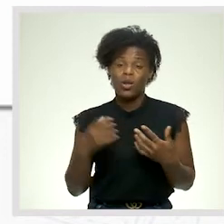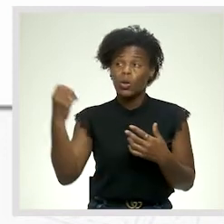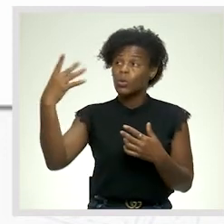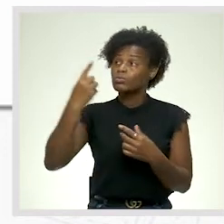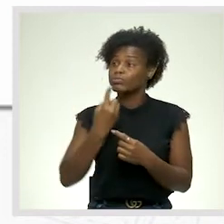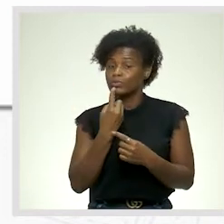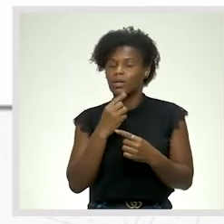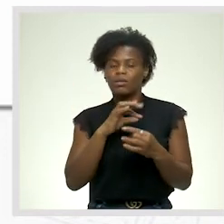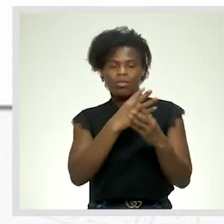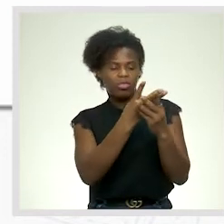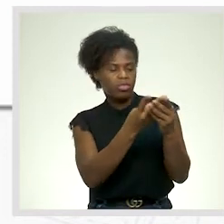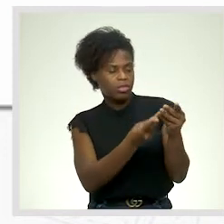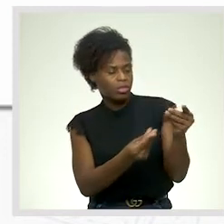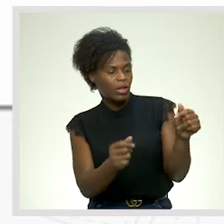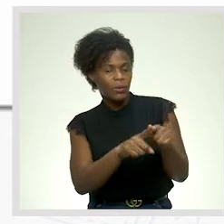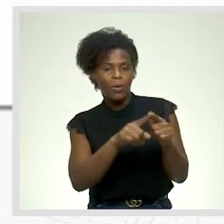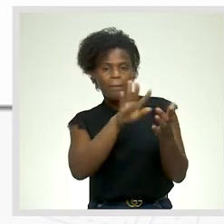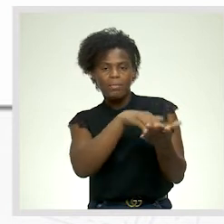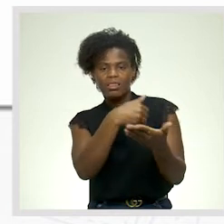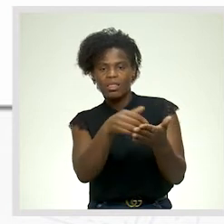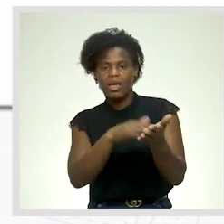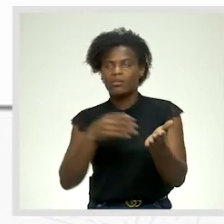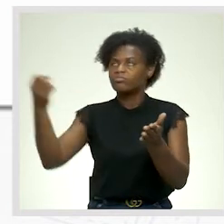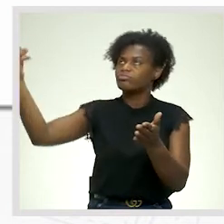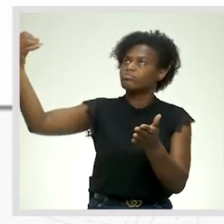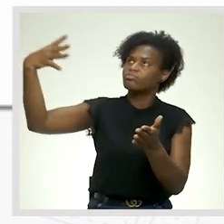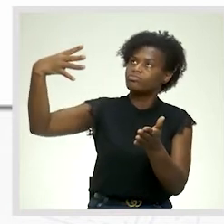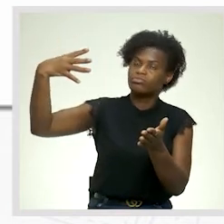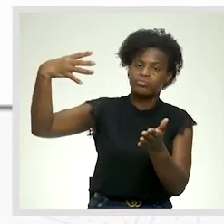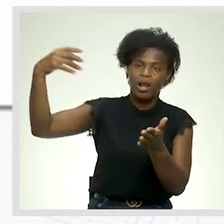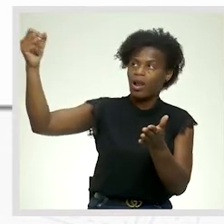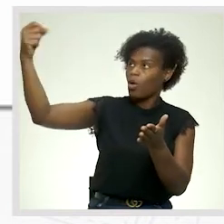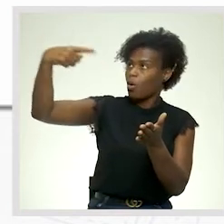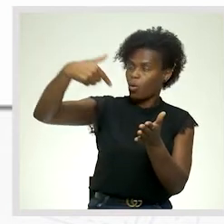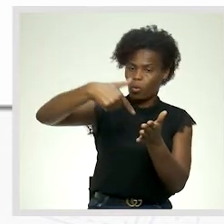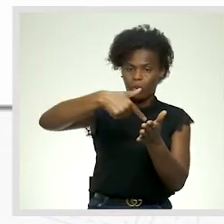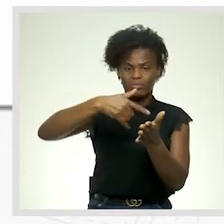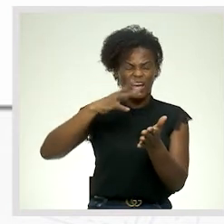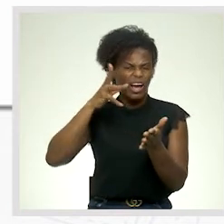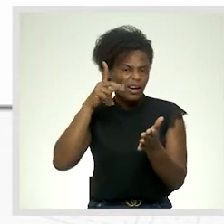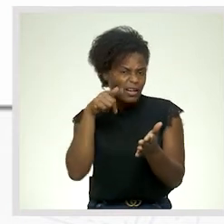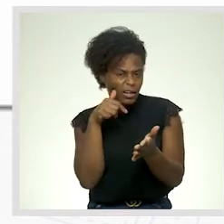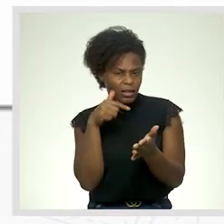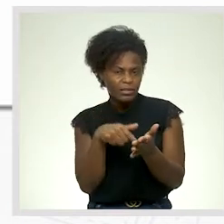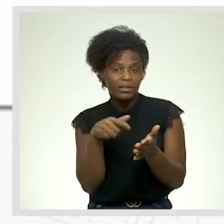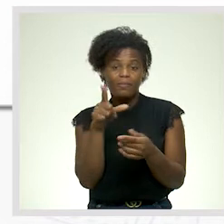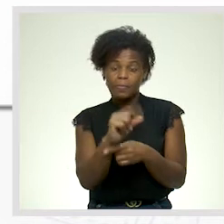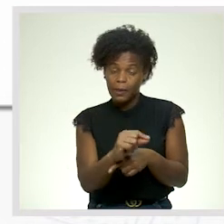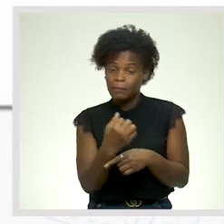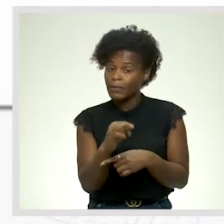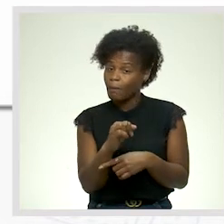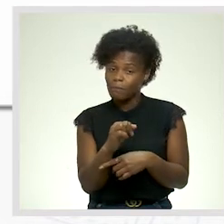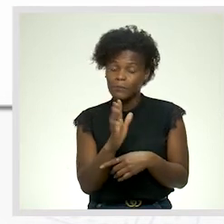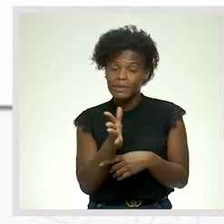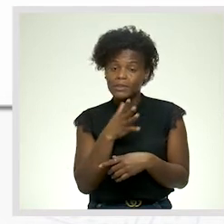manteiga Exposta aos implacáveis raios de um sol de rachar a lenha. Isto também não é preciso perder